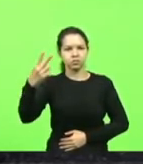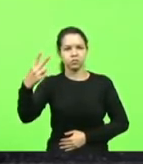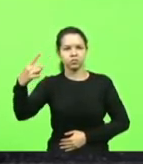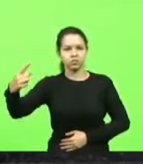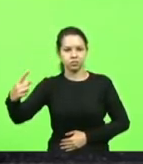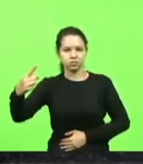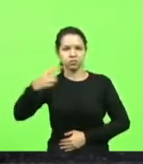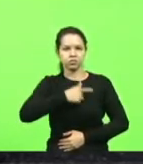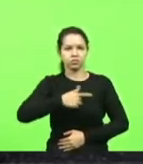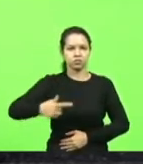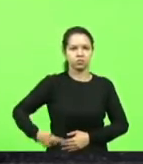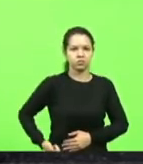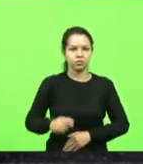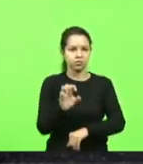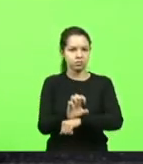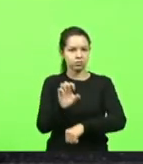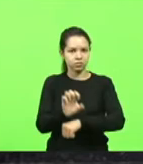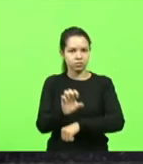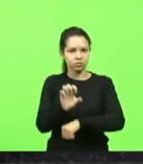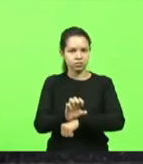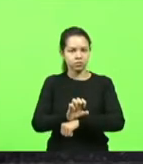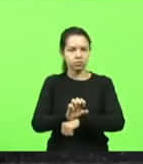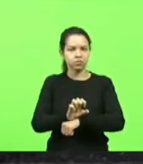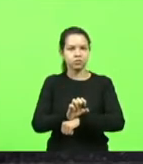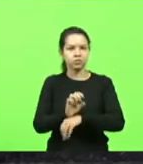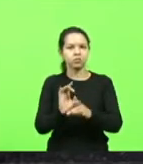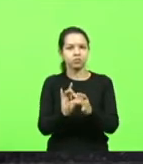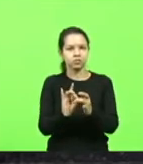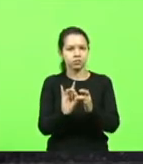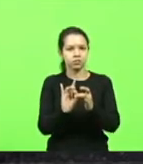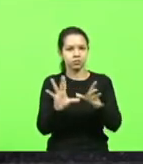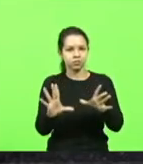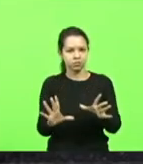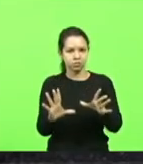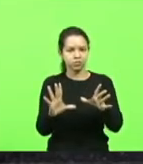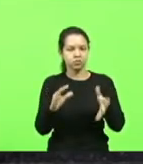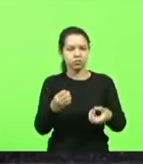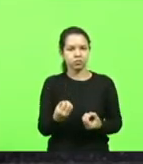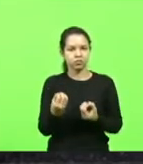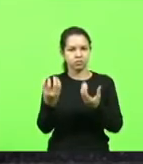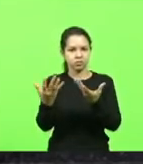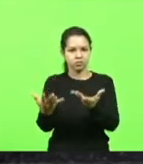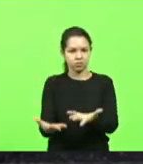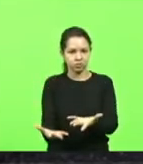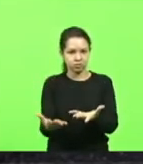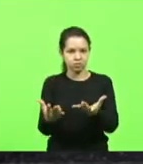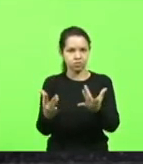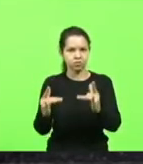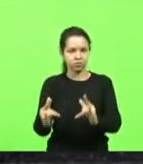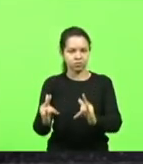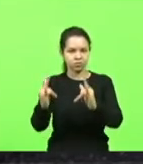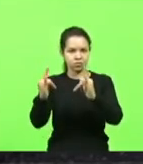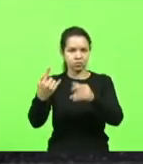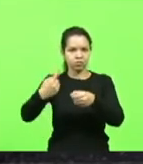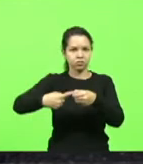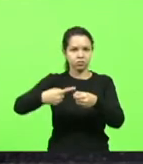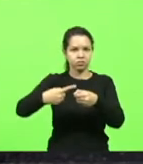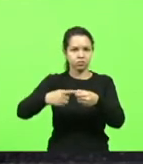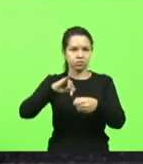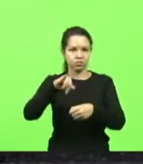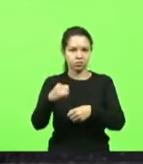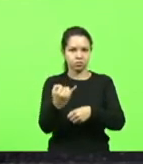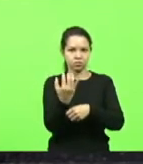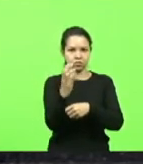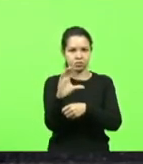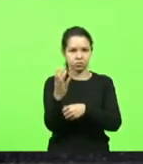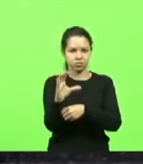governador do Estado, autoriza a doação do imóvel do município de Joaçaba. Em votação. Não